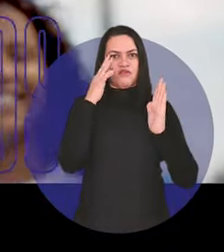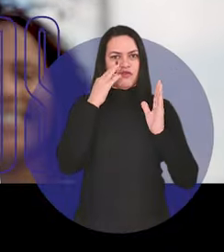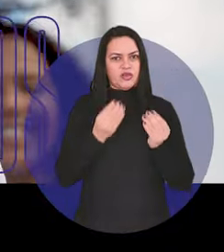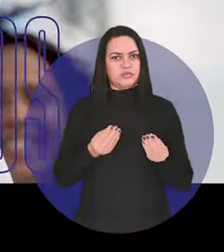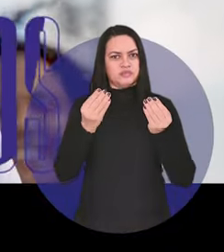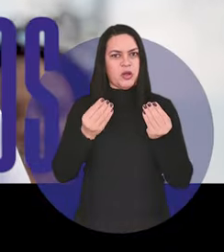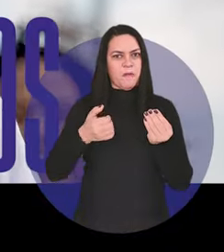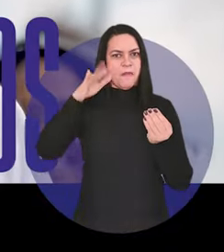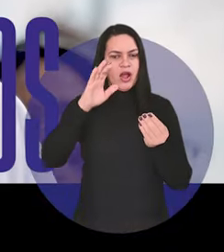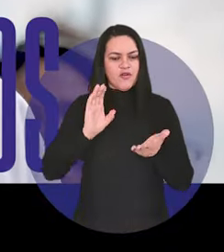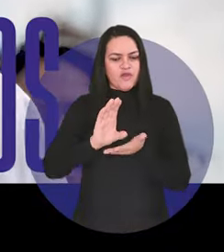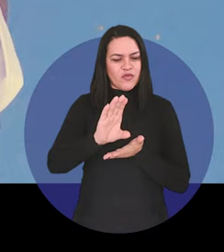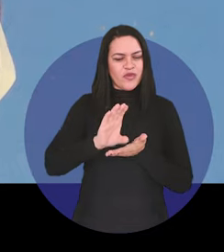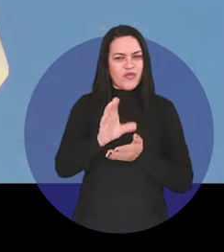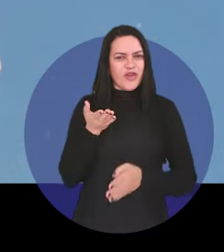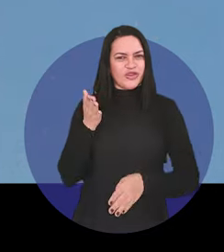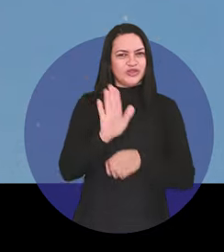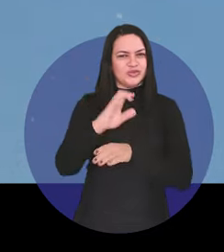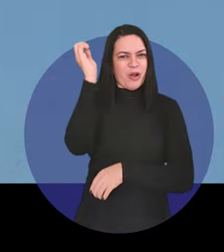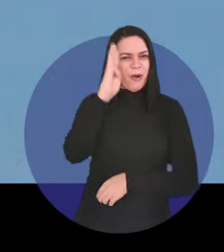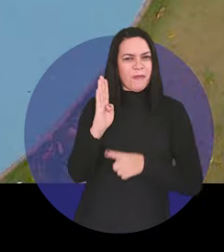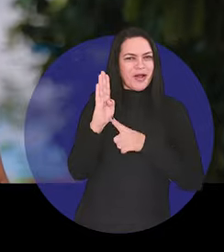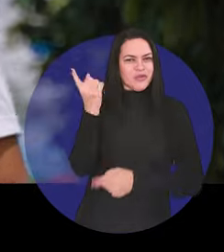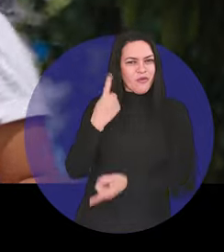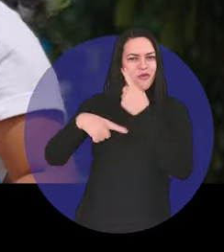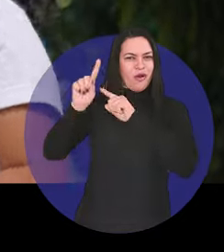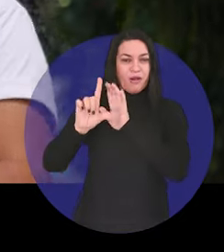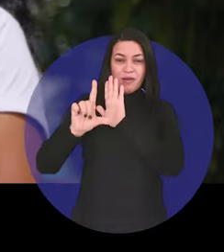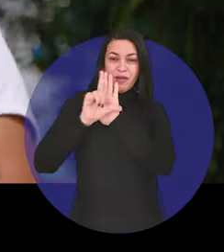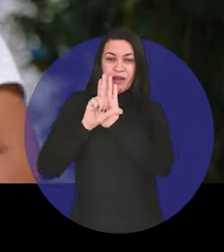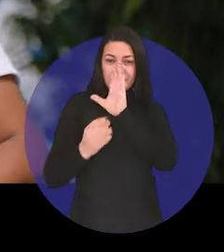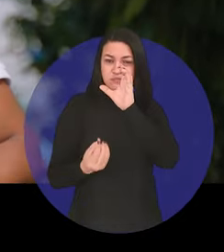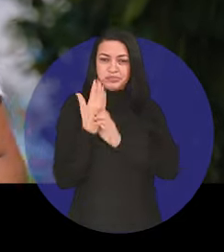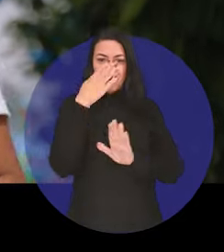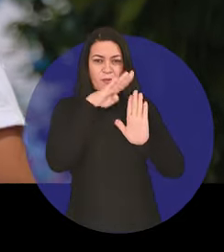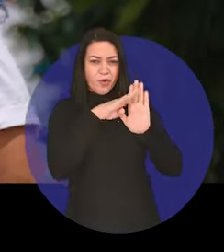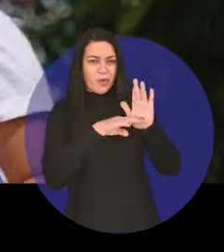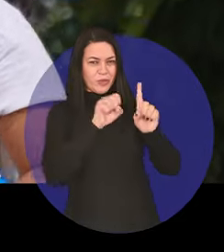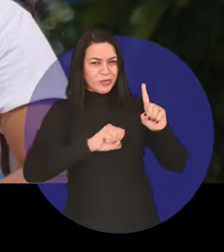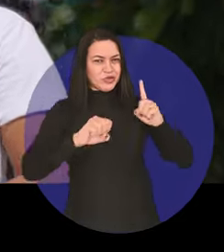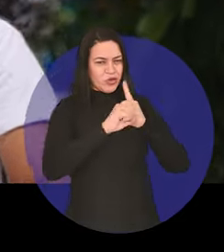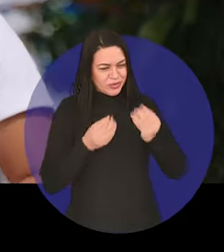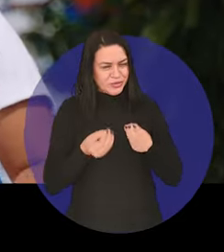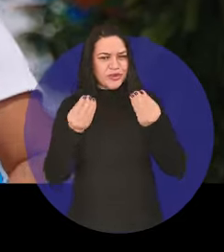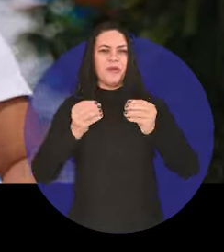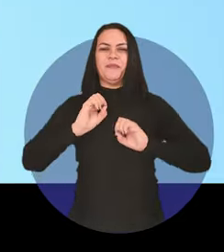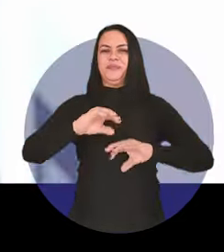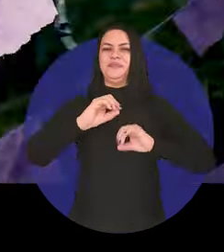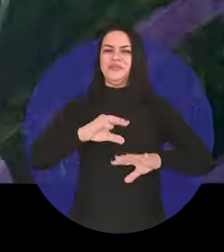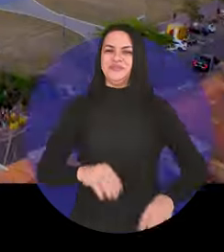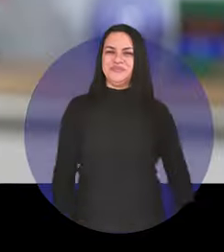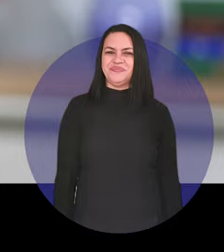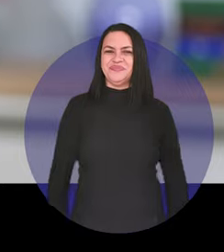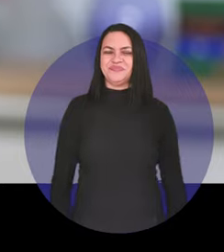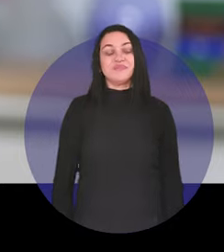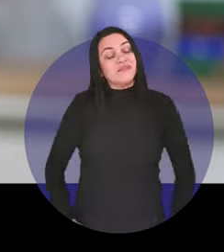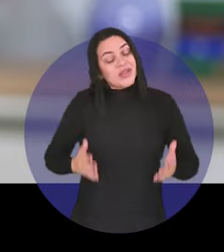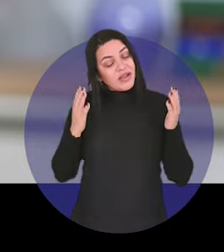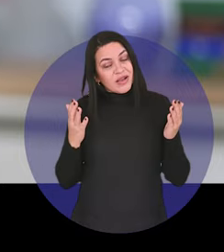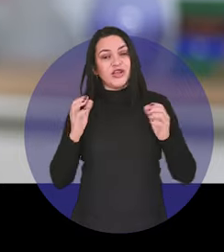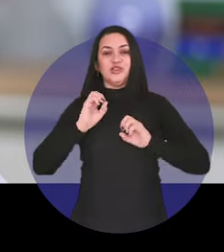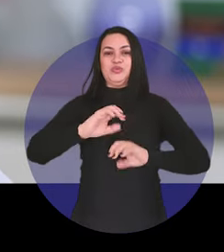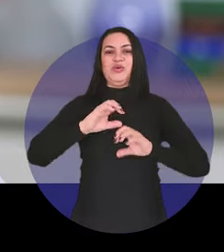trazer mais investimentos e ajudar o Brasil a criar leis e programas sociais para a educação. A